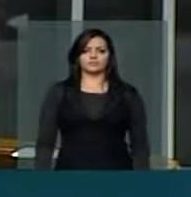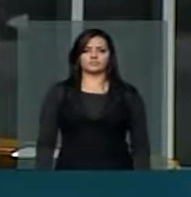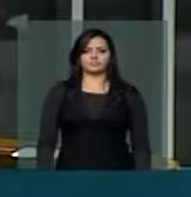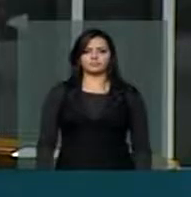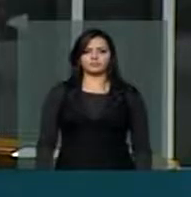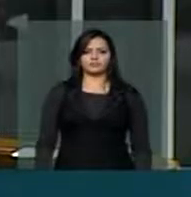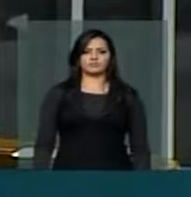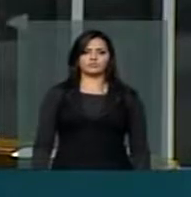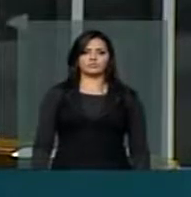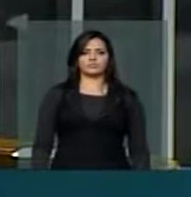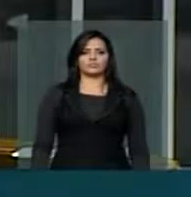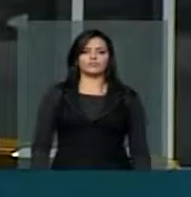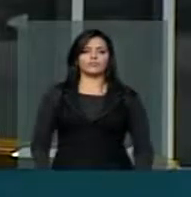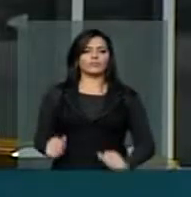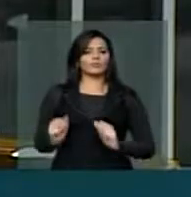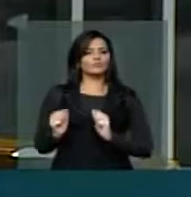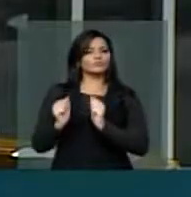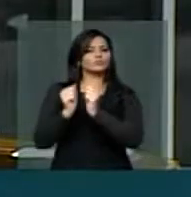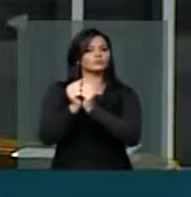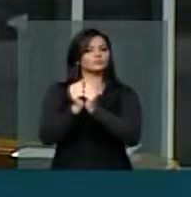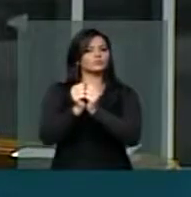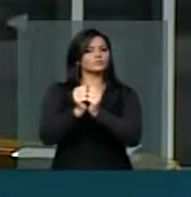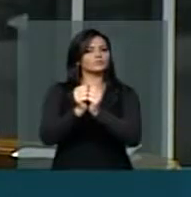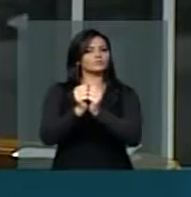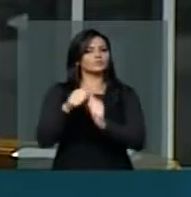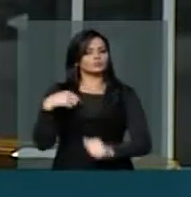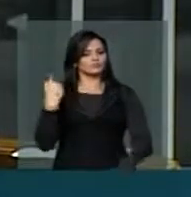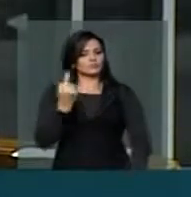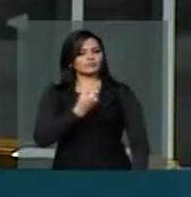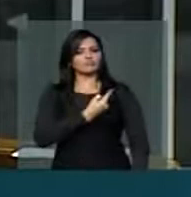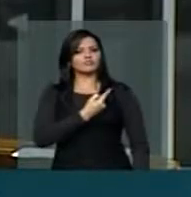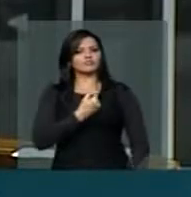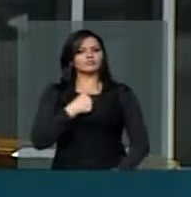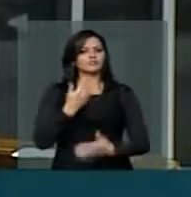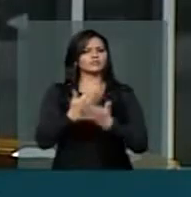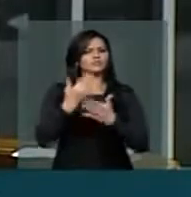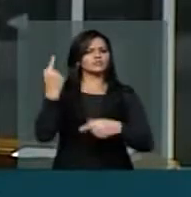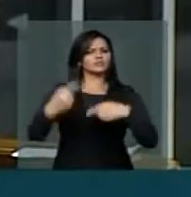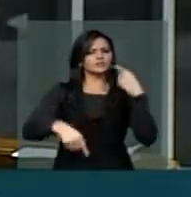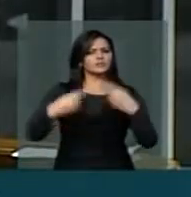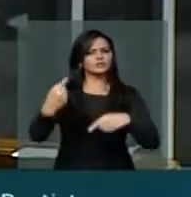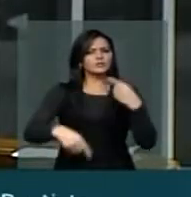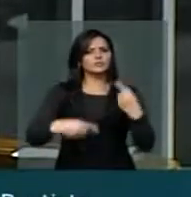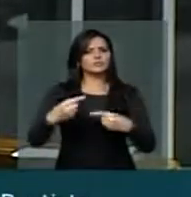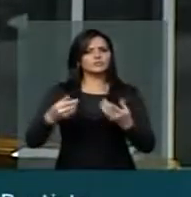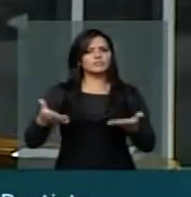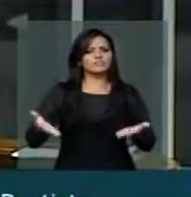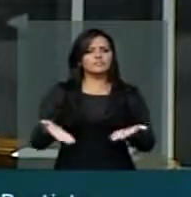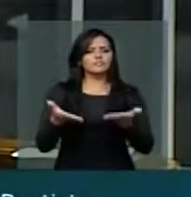possamos nos debruçar diante disso que eu estou falando aos senhores.